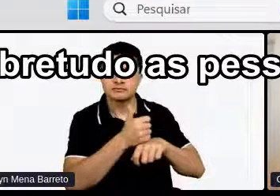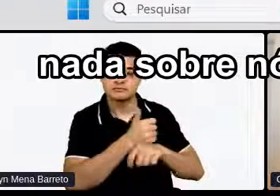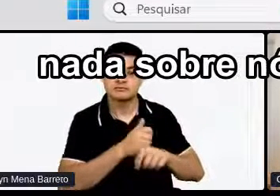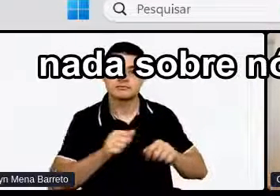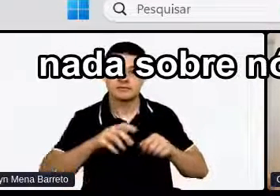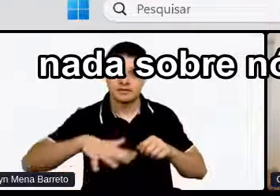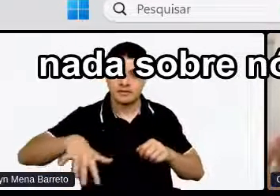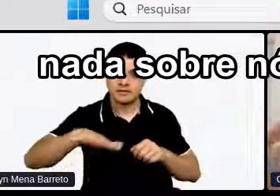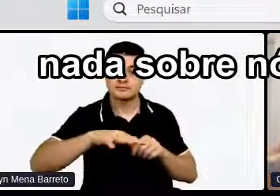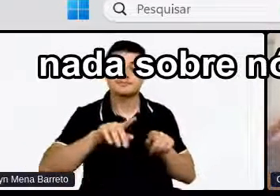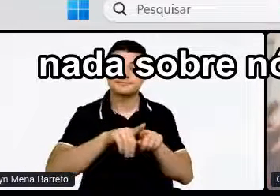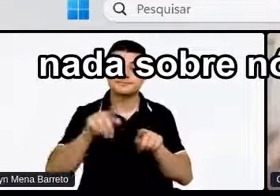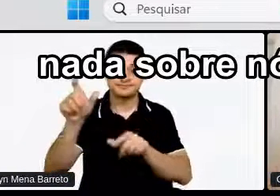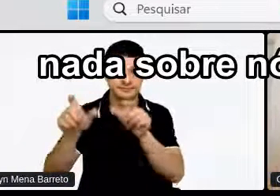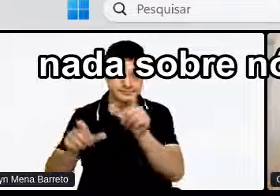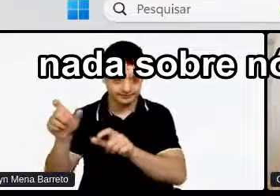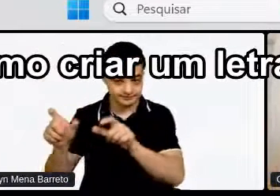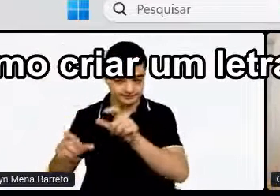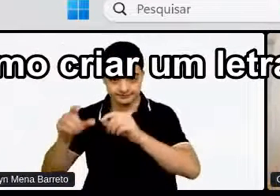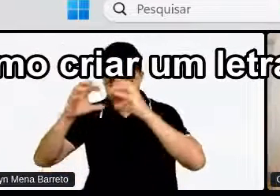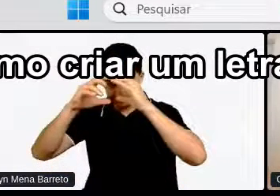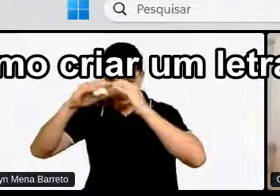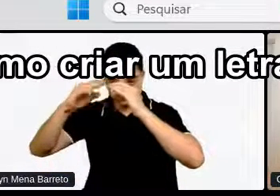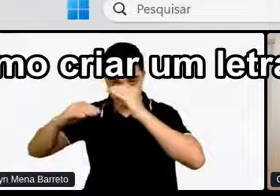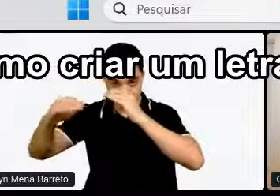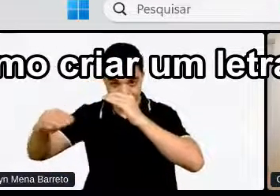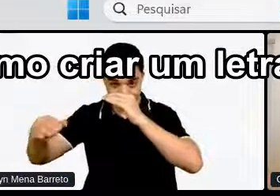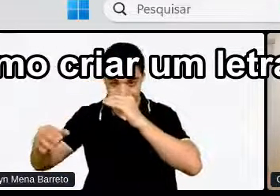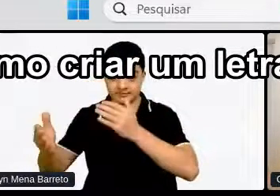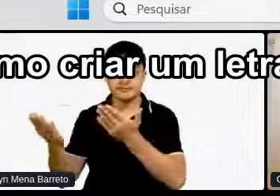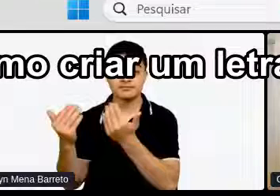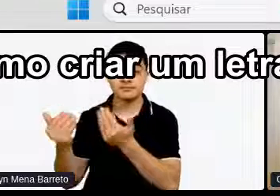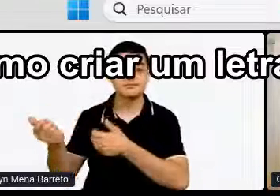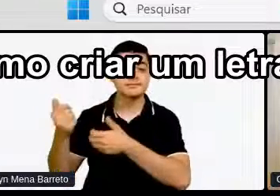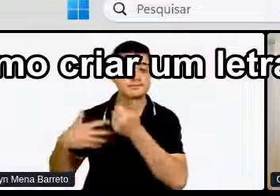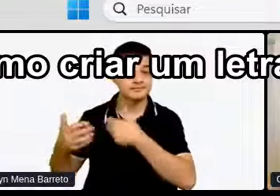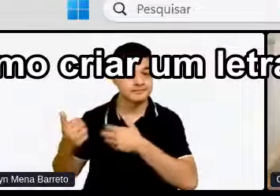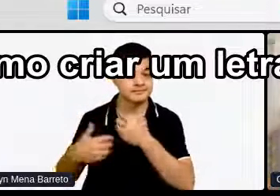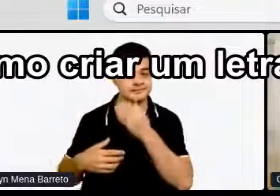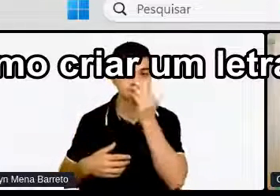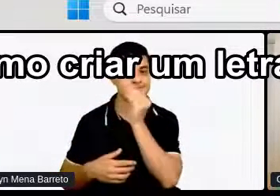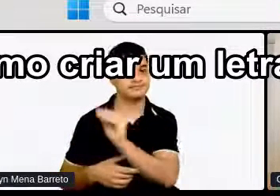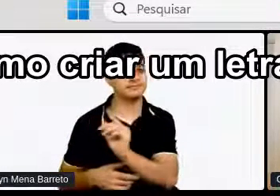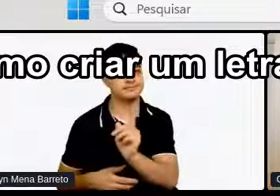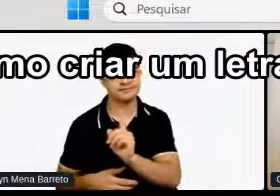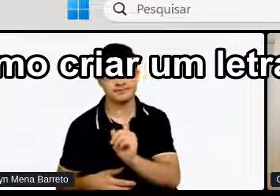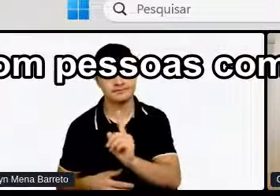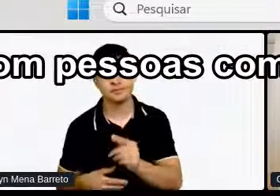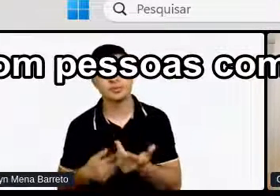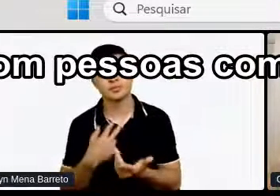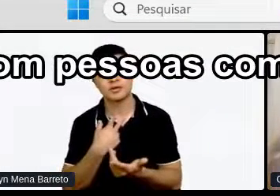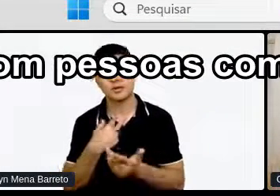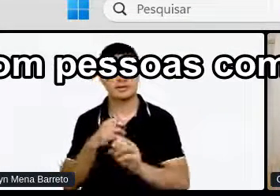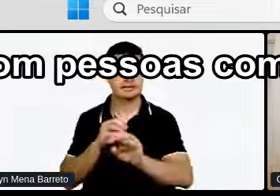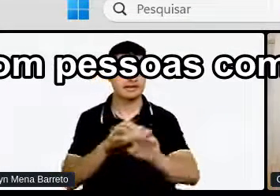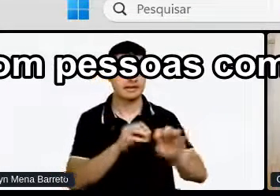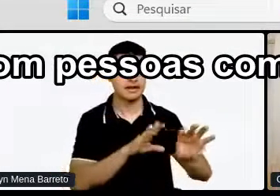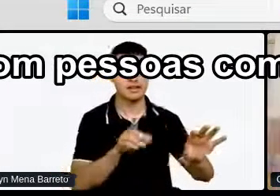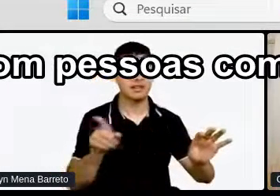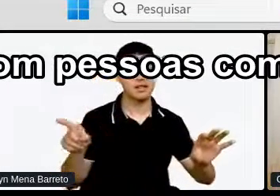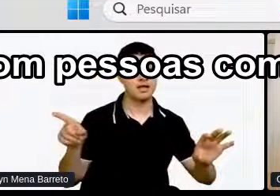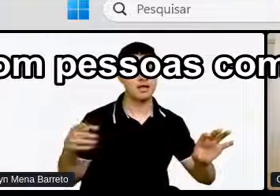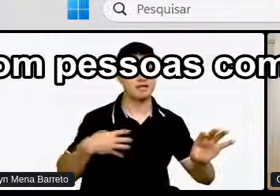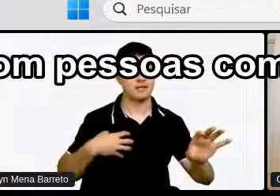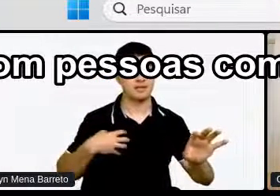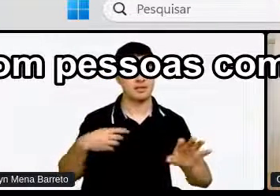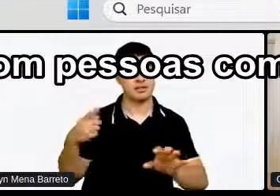neurodivergentes Nada sobre nós Sem nós Não existe como criar Um letramento De neurodiversidade Sem conversar Com pessoas Com